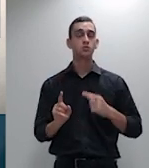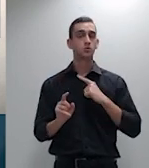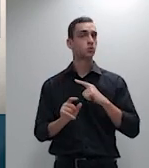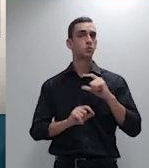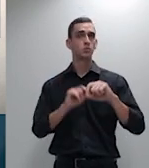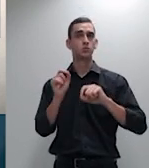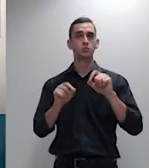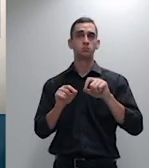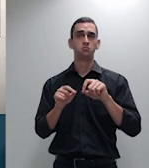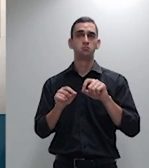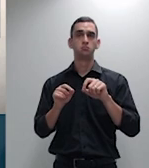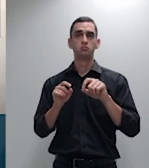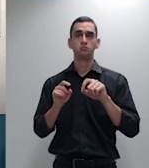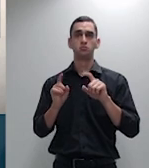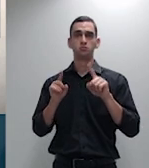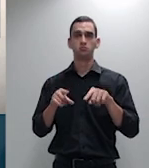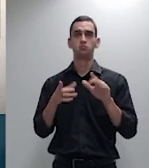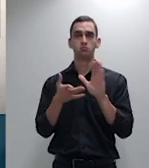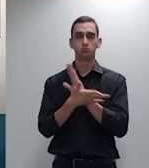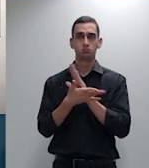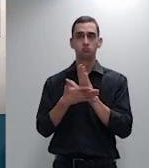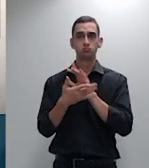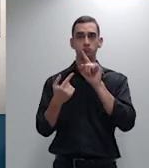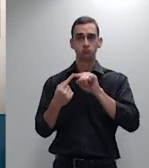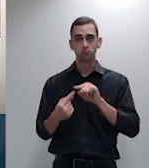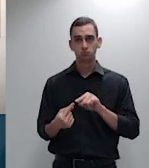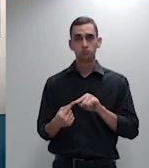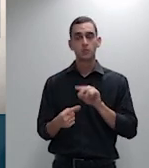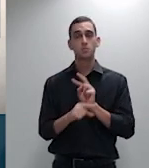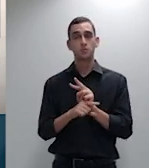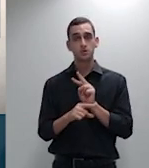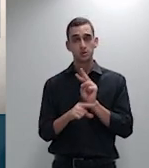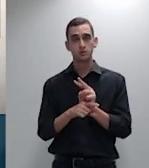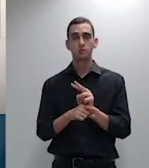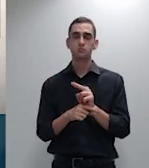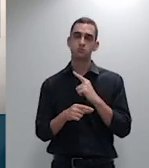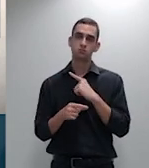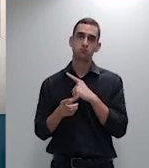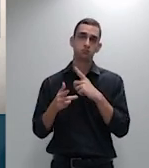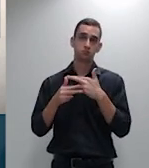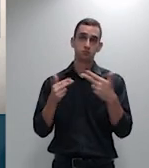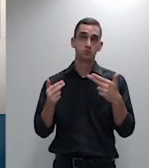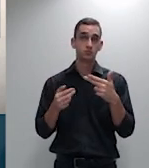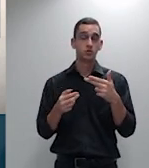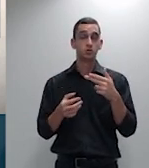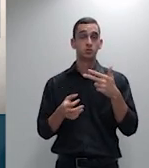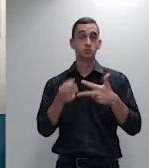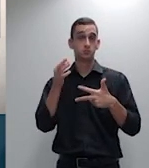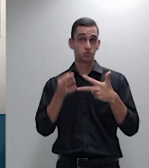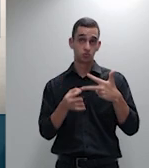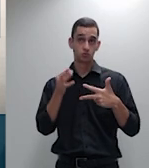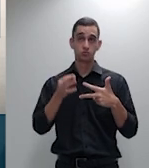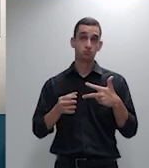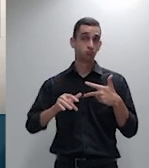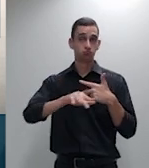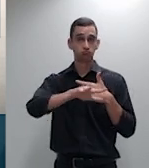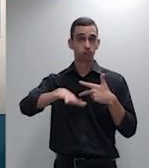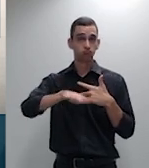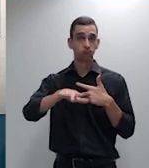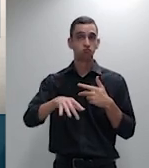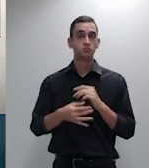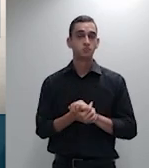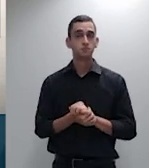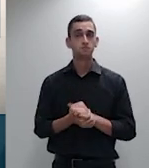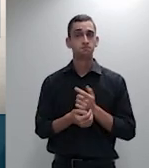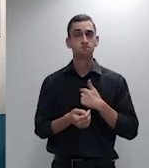a preservação do princípio da segurança jurídica e aqui sem cansados com todas as vênias eu reitero